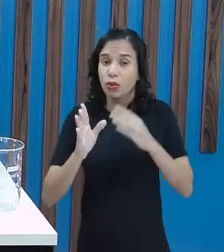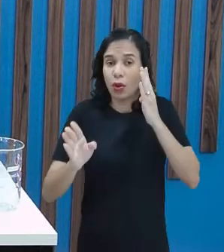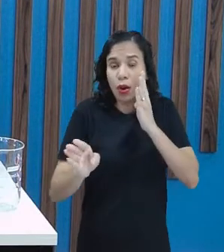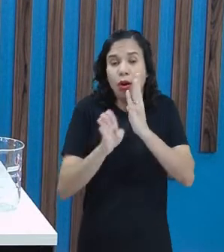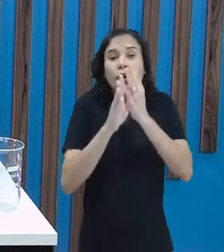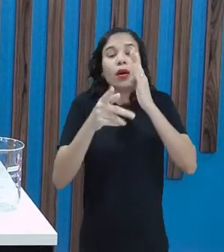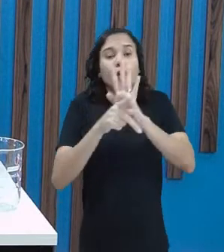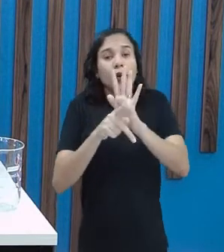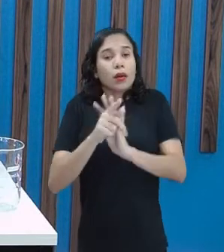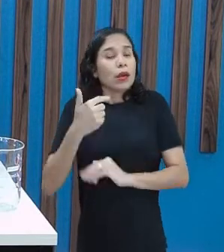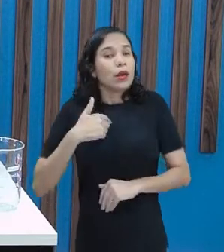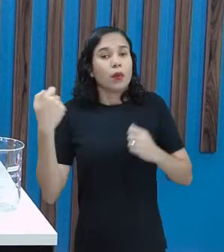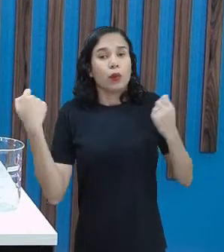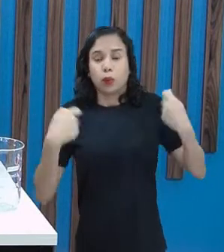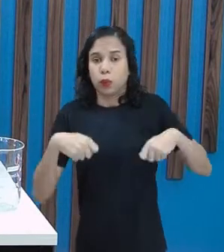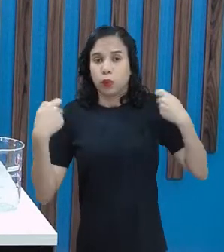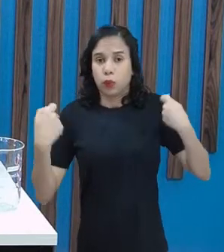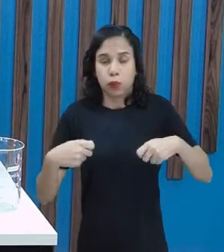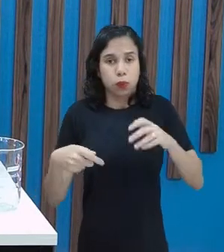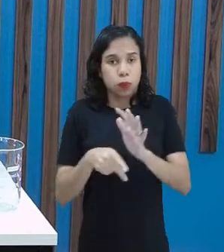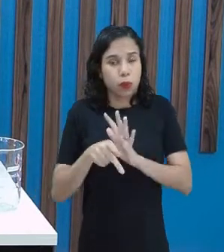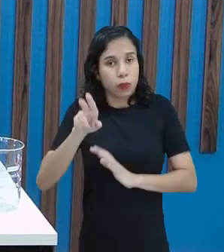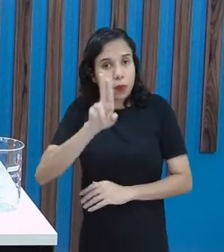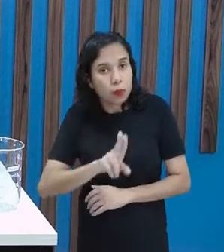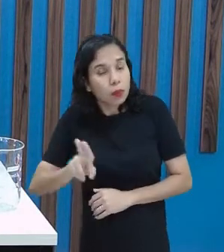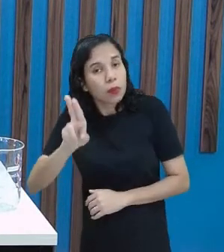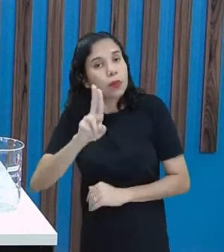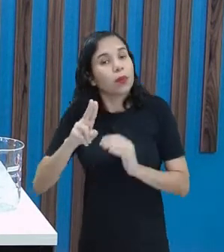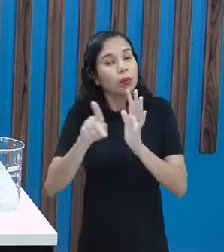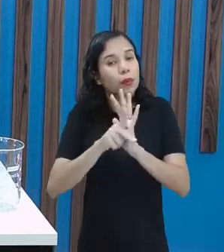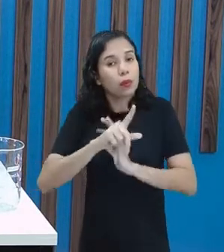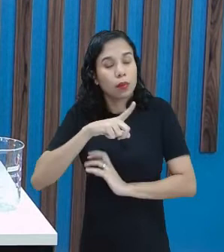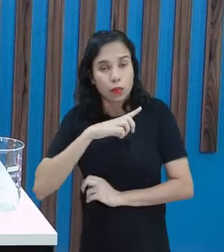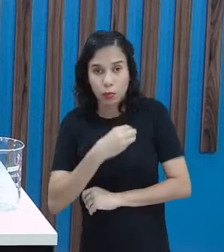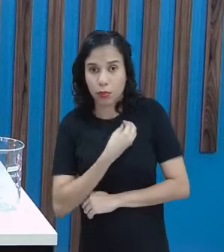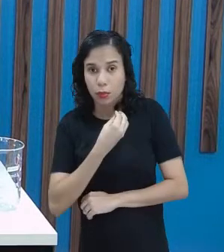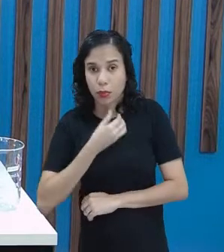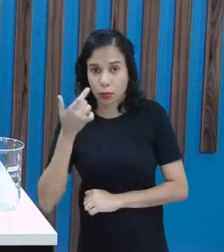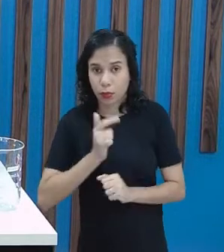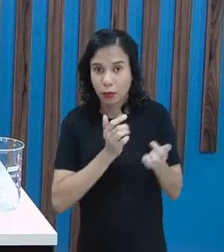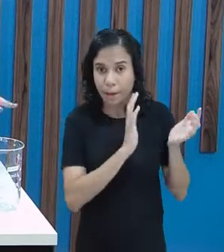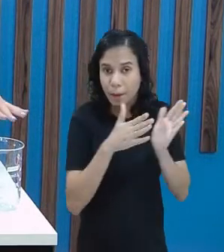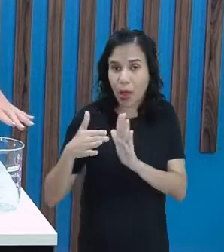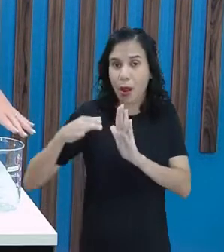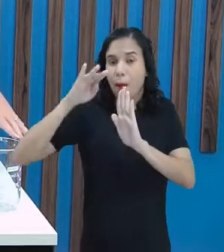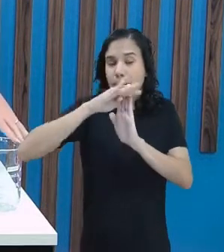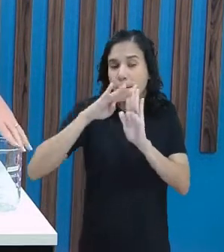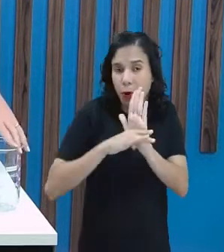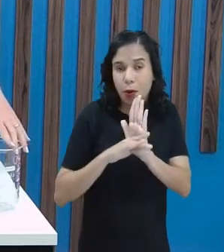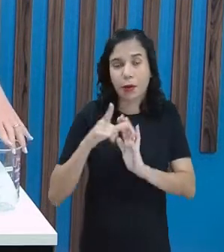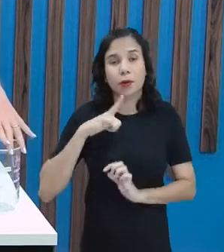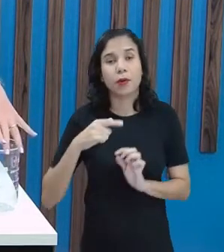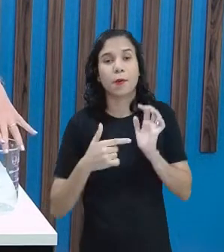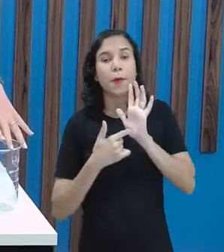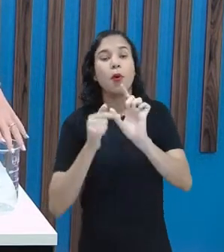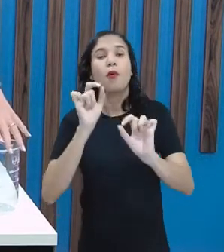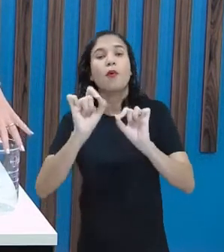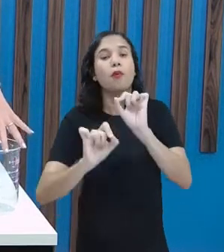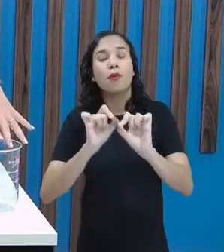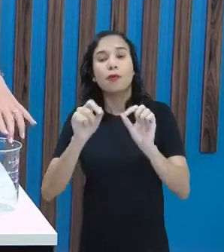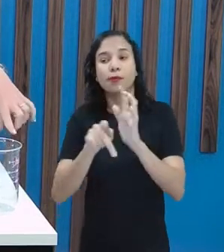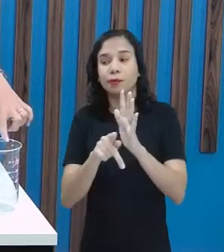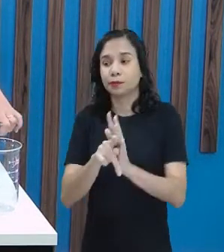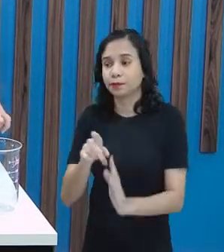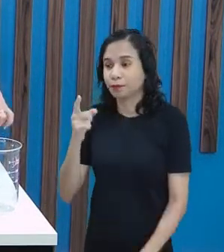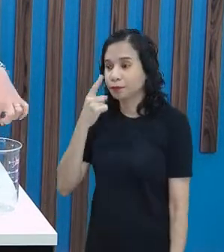garrafinha, sem nem precisar utilizar uma medida padronizada. Que eu tenho aqui, ó, esses